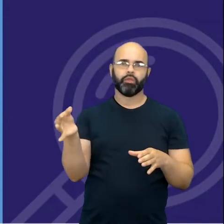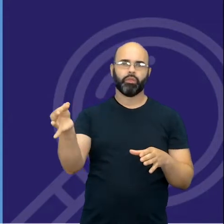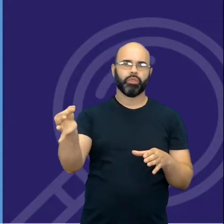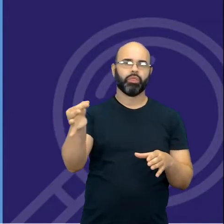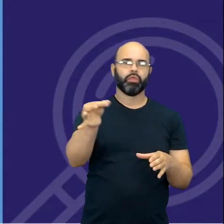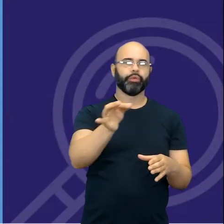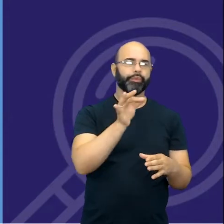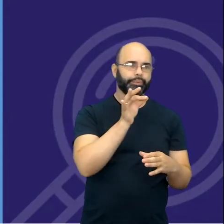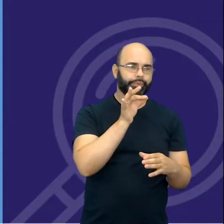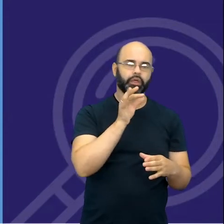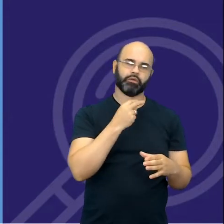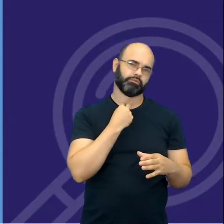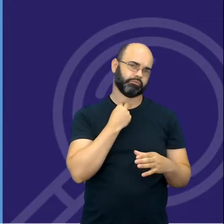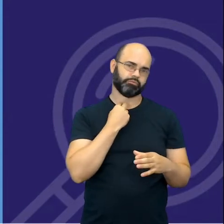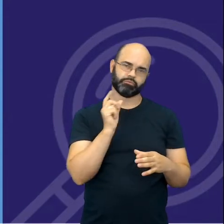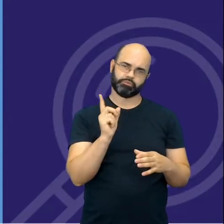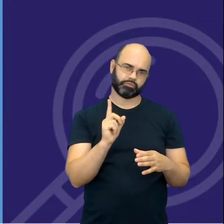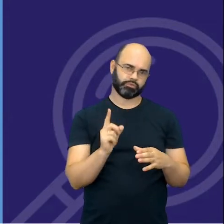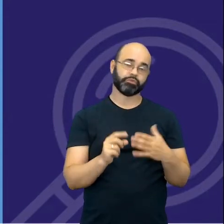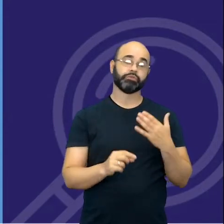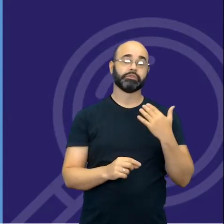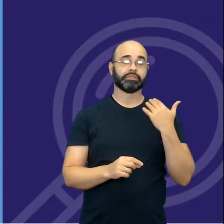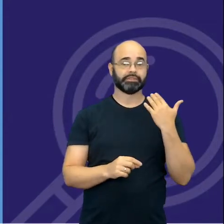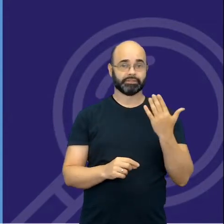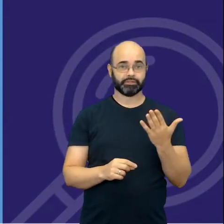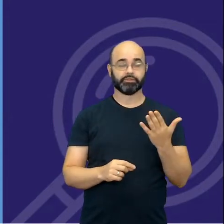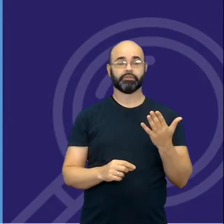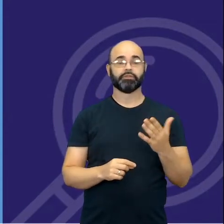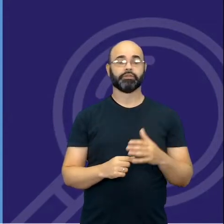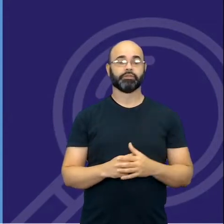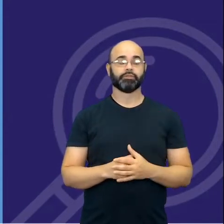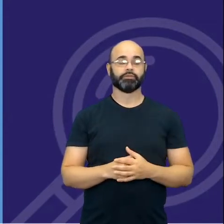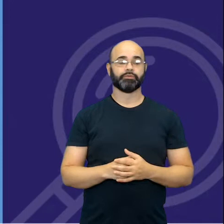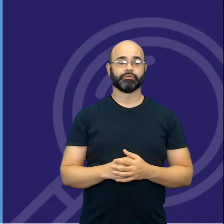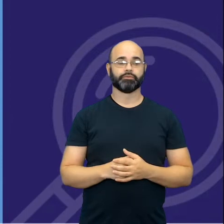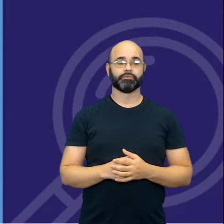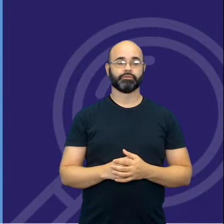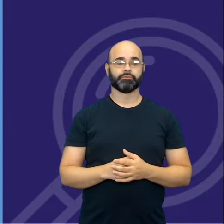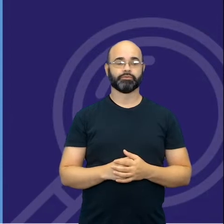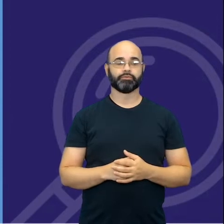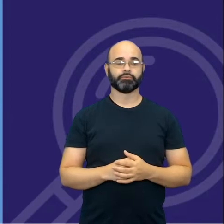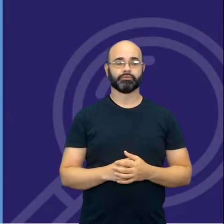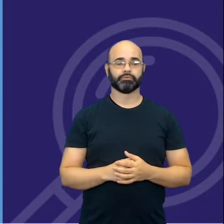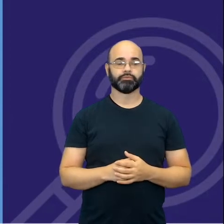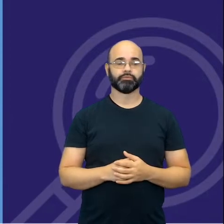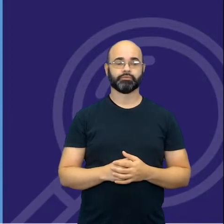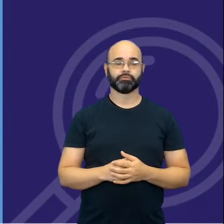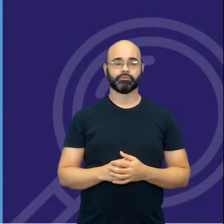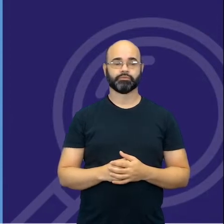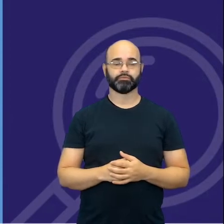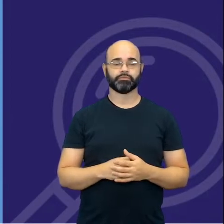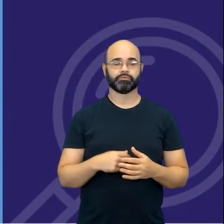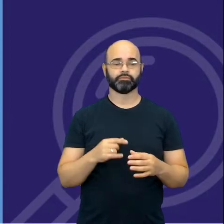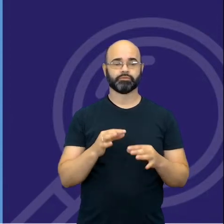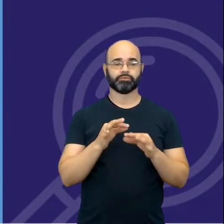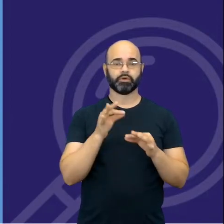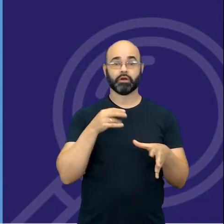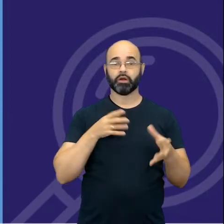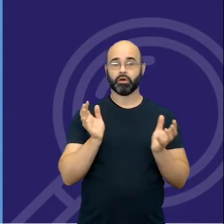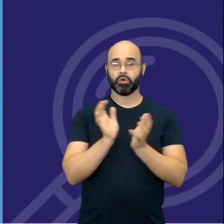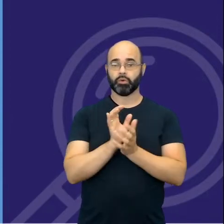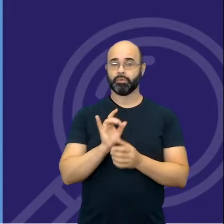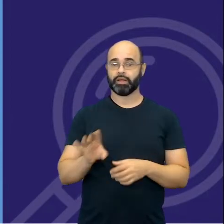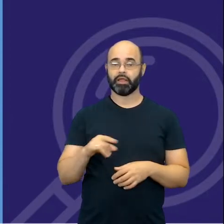experimento, eu, quando faço, eu tenho, eu utilizo, eu deixo um canudo para cada grupinho,